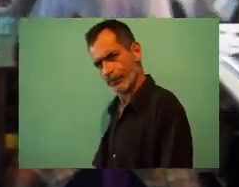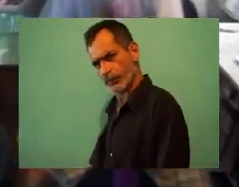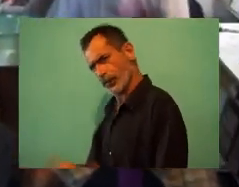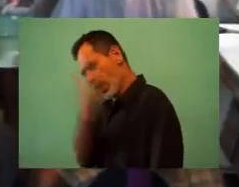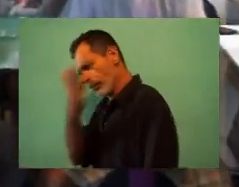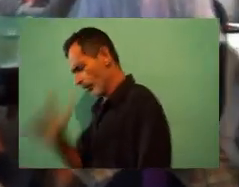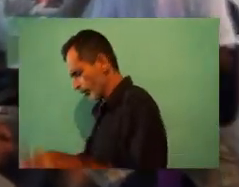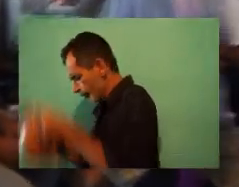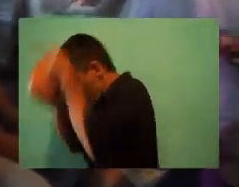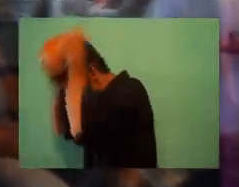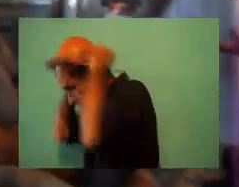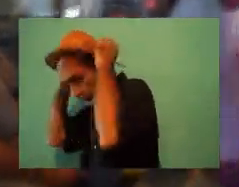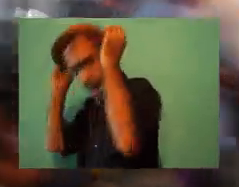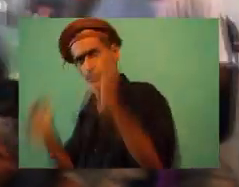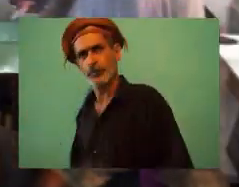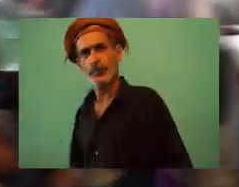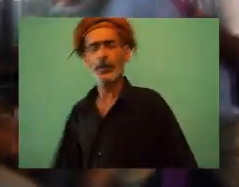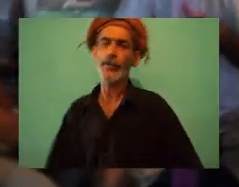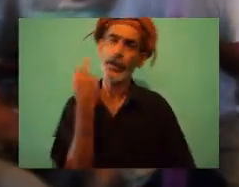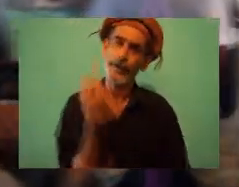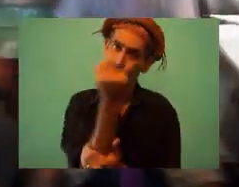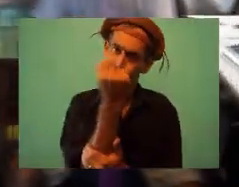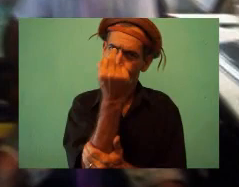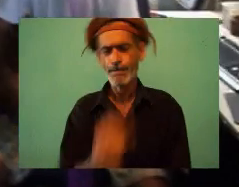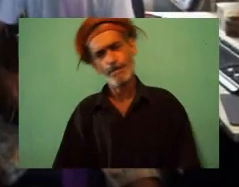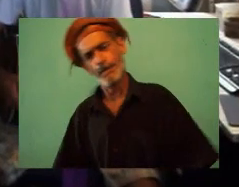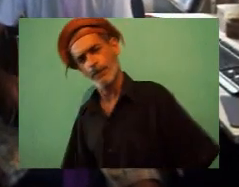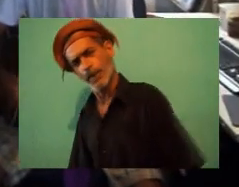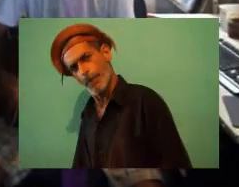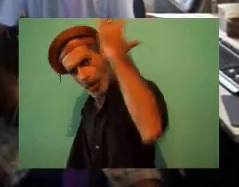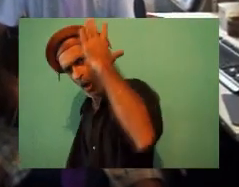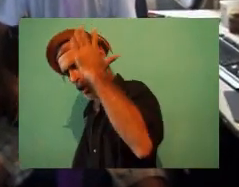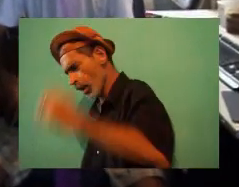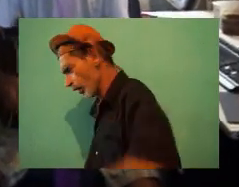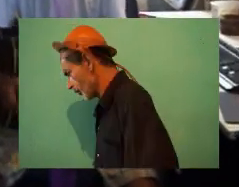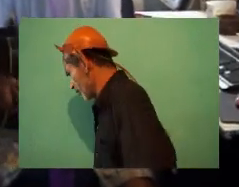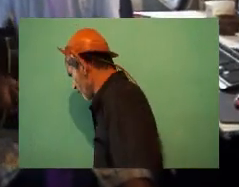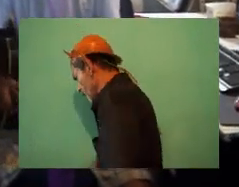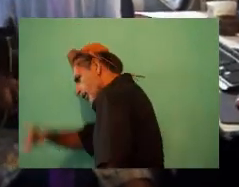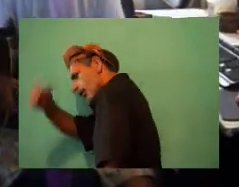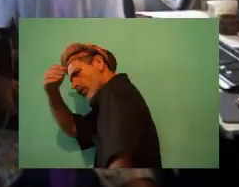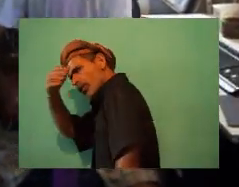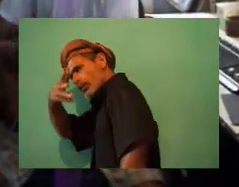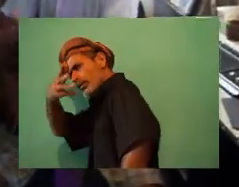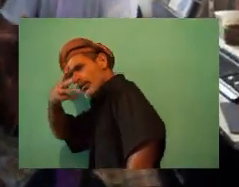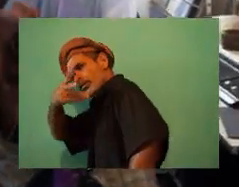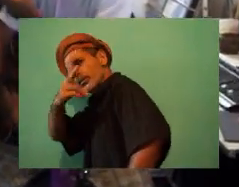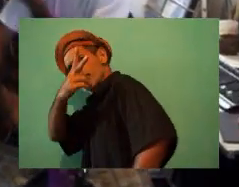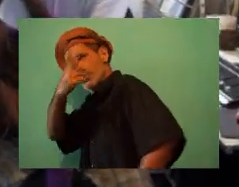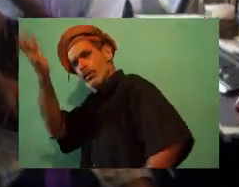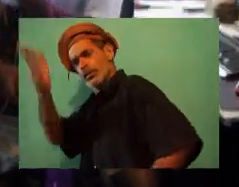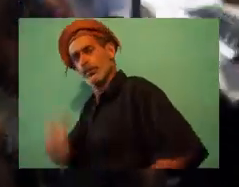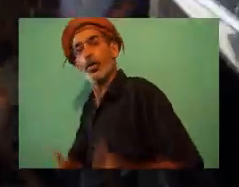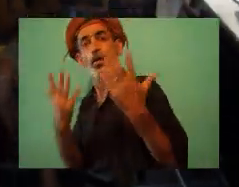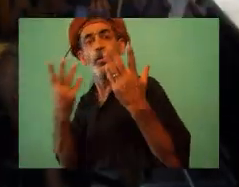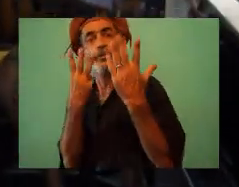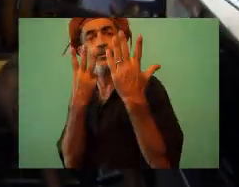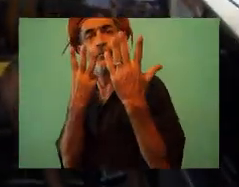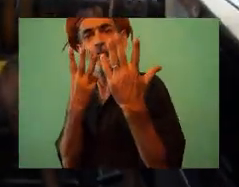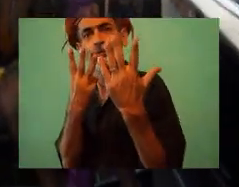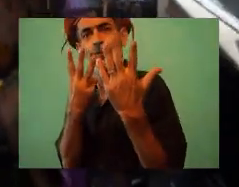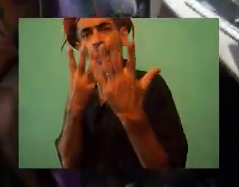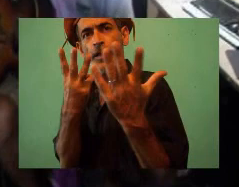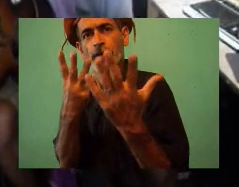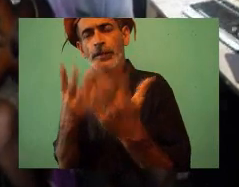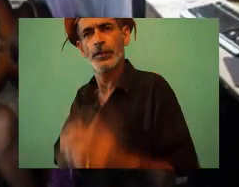Menos, menos, é a passada A passada A primeira tem essa aí Qual? A cada dia ali A de palestino só tem duas, nossa, essa